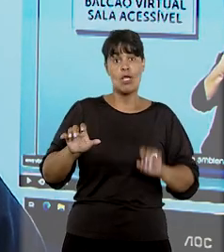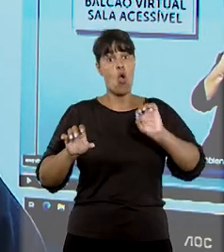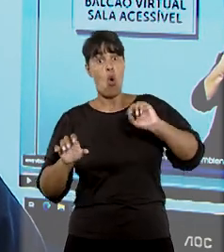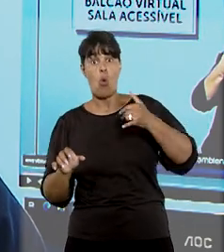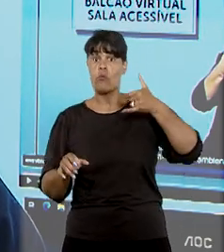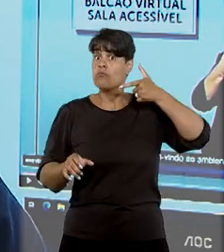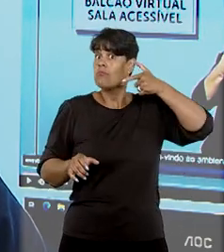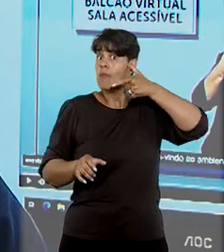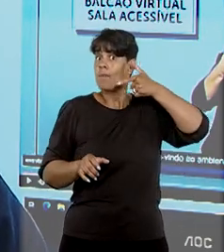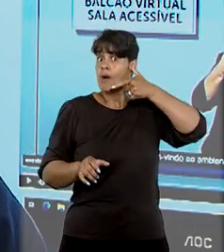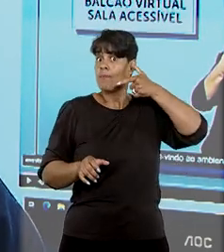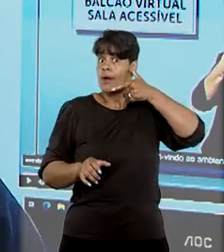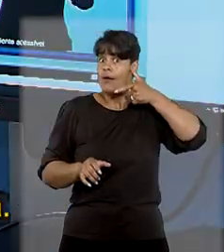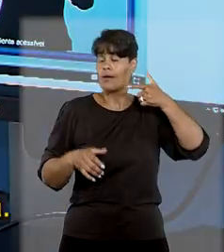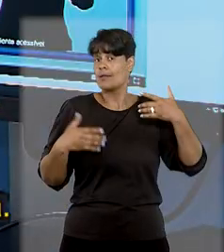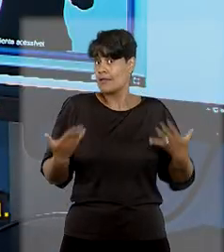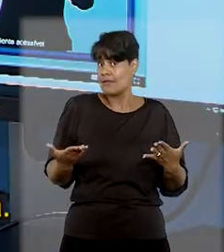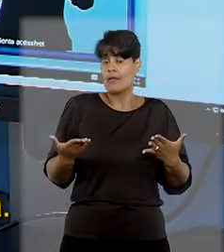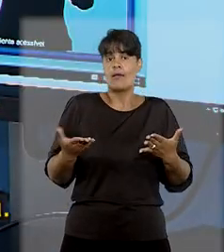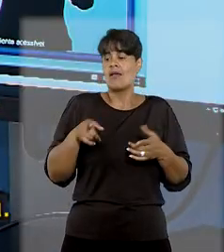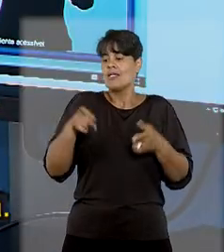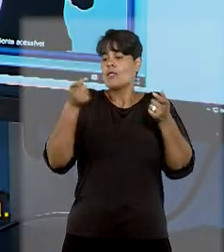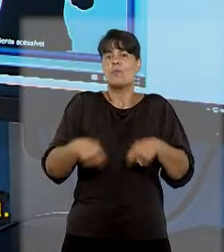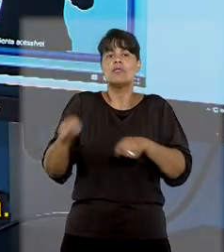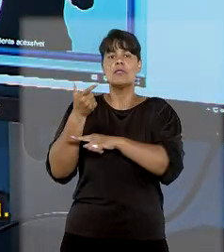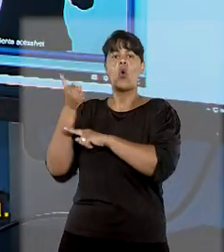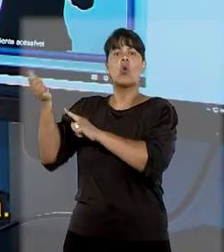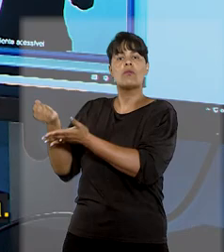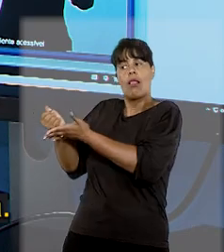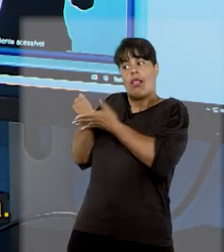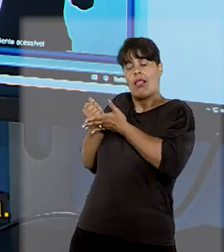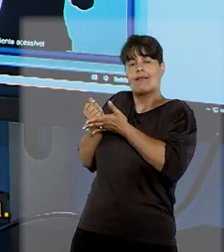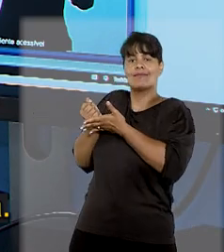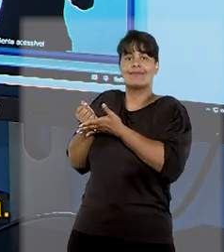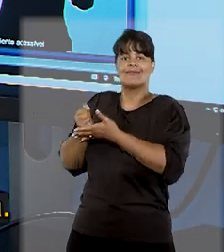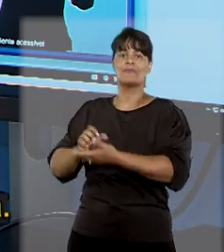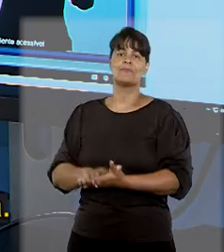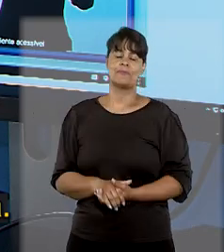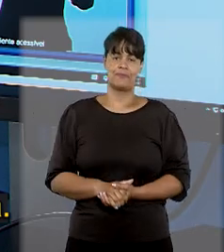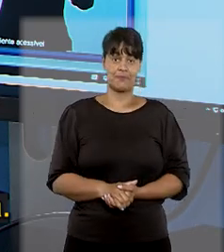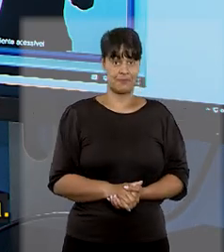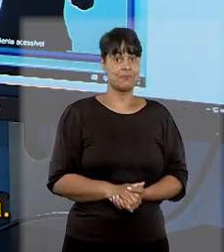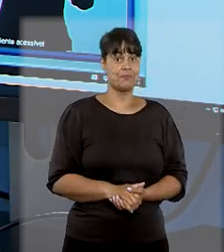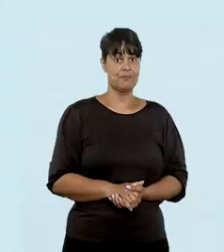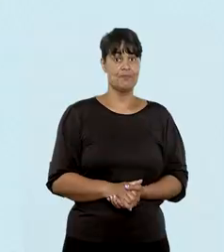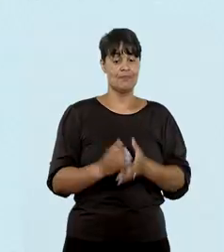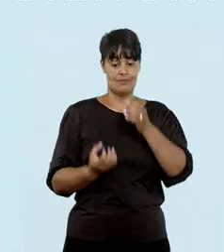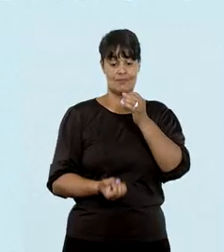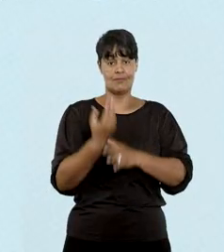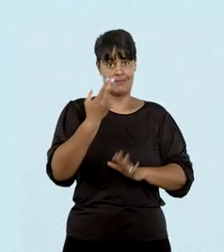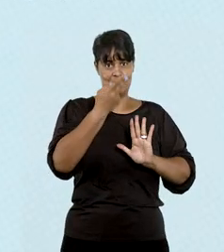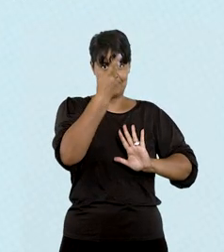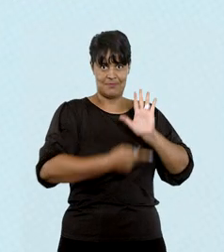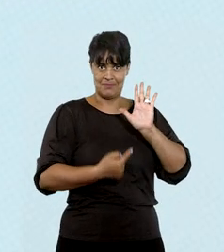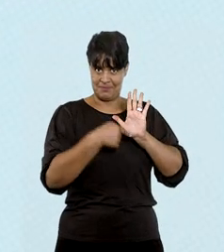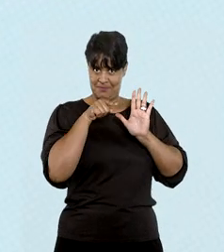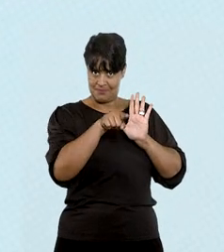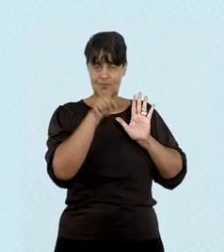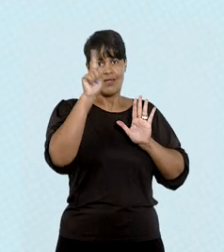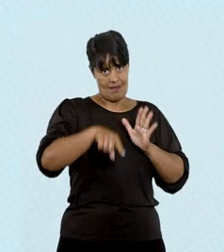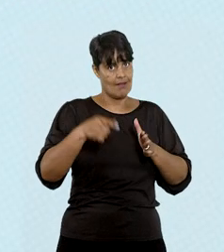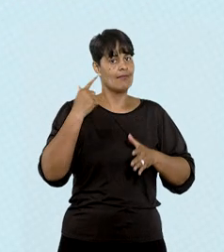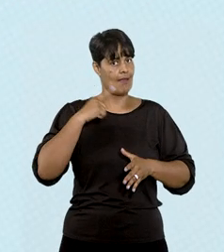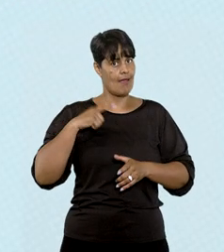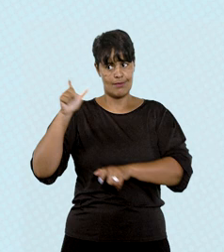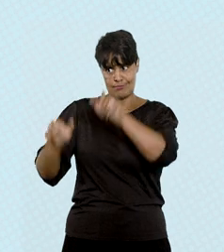mouse ou o fone de ouvido, sem precisar de auxílio de nenhuma outra pessoa. A elaboração do projeto